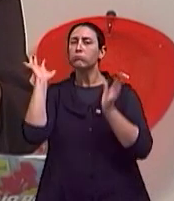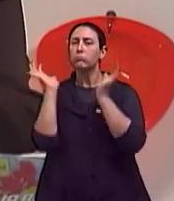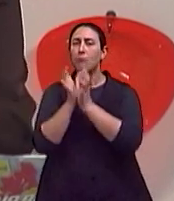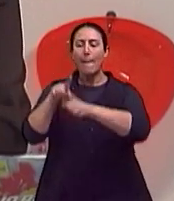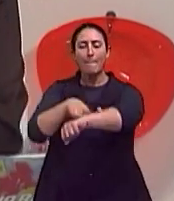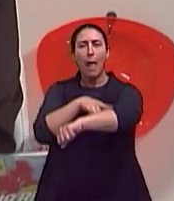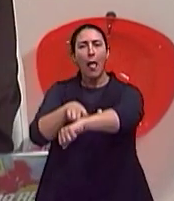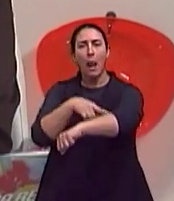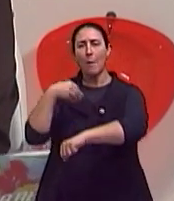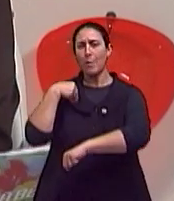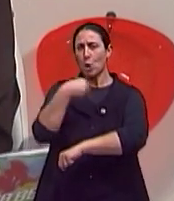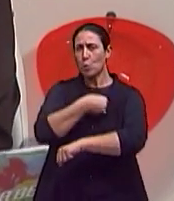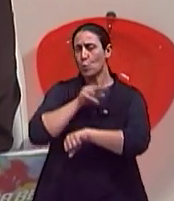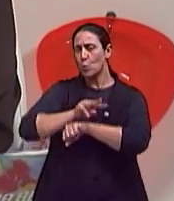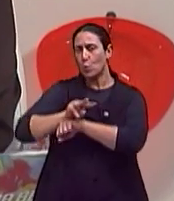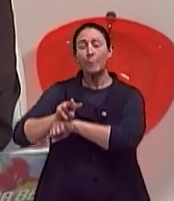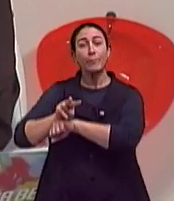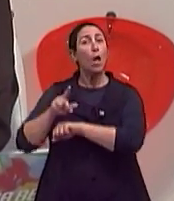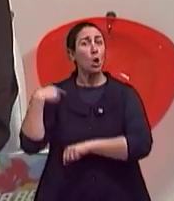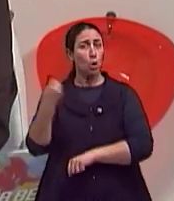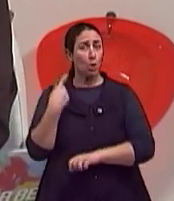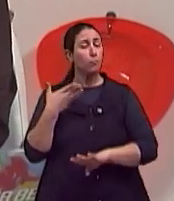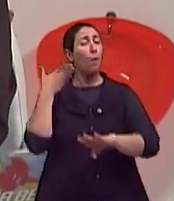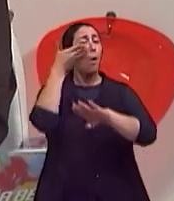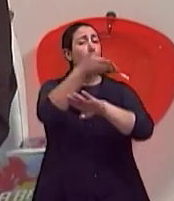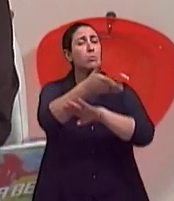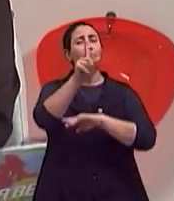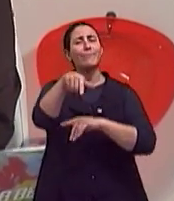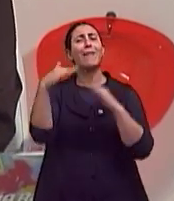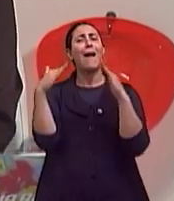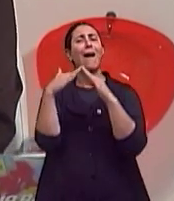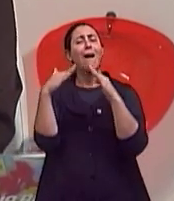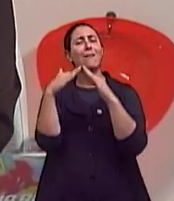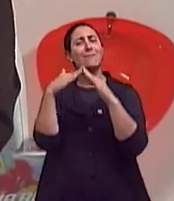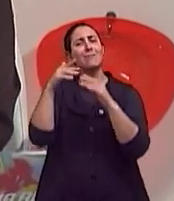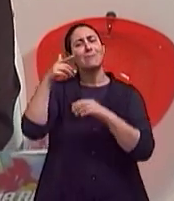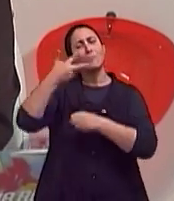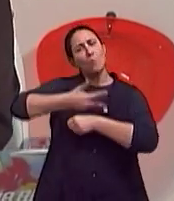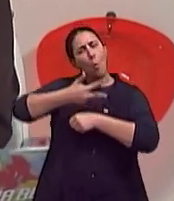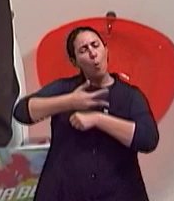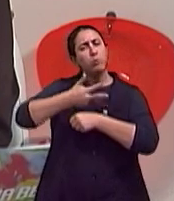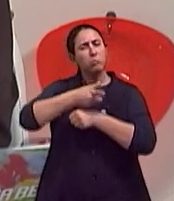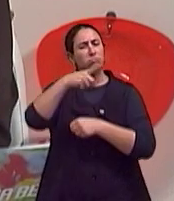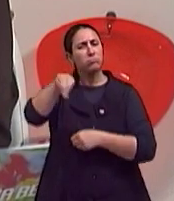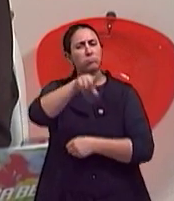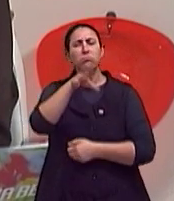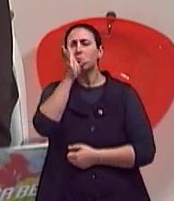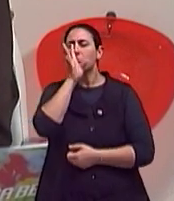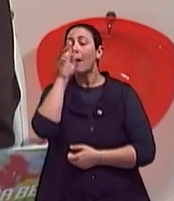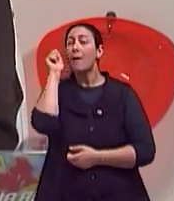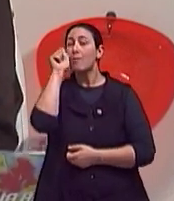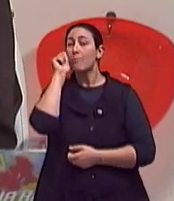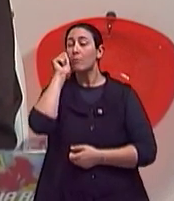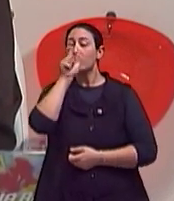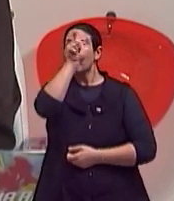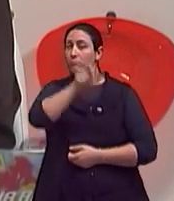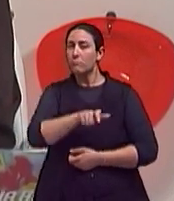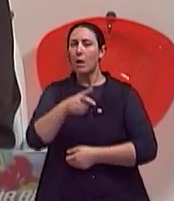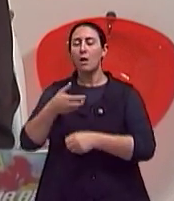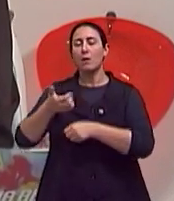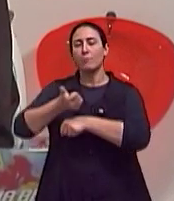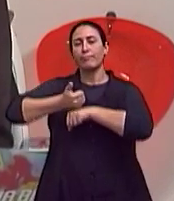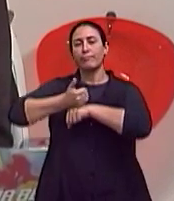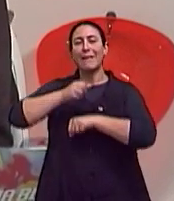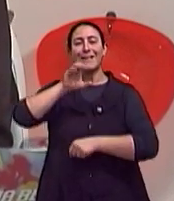Viva Bem foi até o lar de idosos Gustavo Nordlung. E vamos ver a consultora de beleza Cris